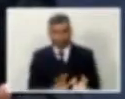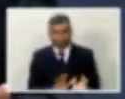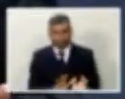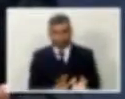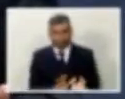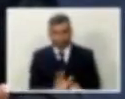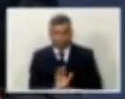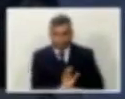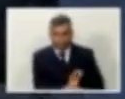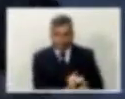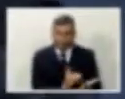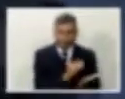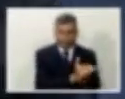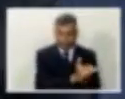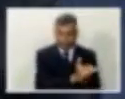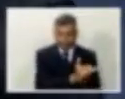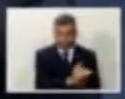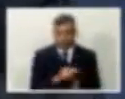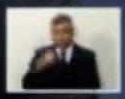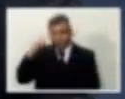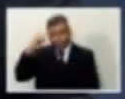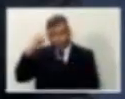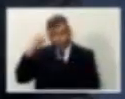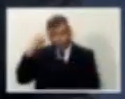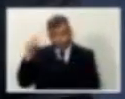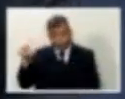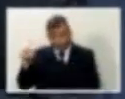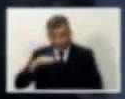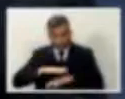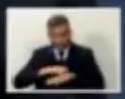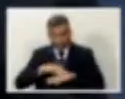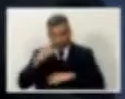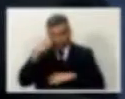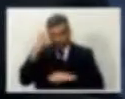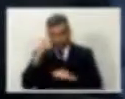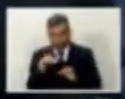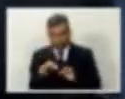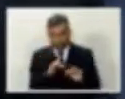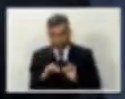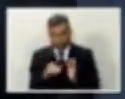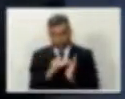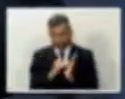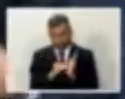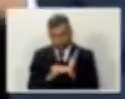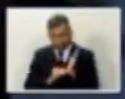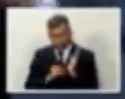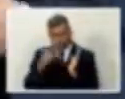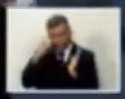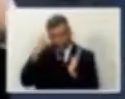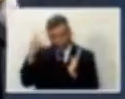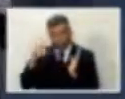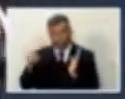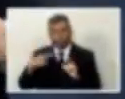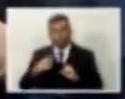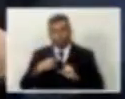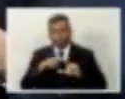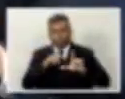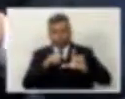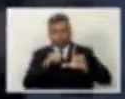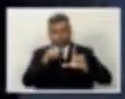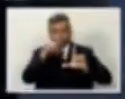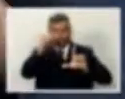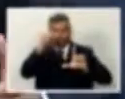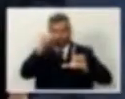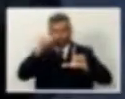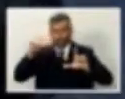anunciou, e do jeito improvisado que é o seu governo. Desesperado com a queda nas pesquisas, precisava criar um fato político